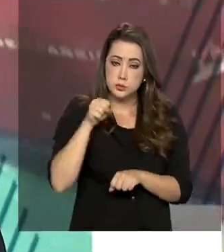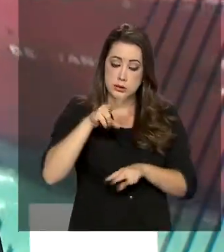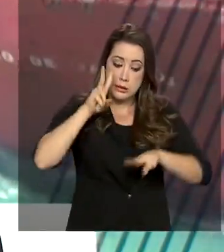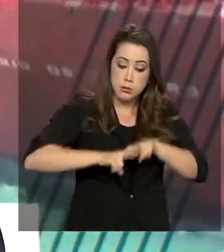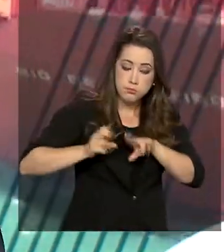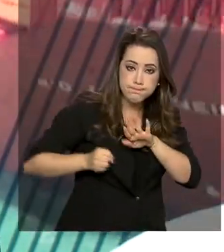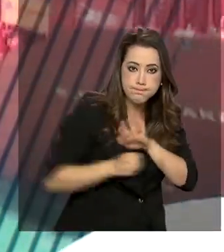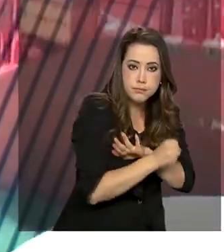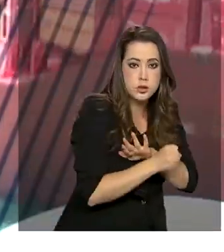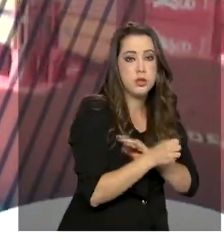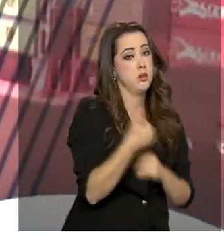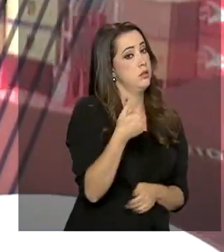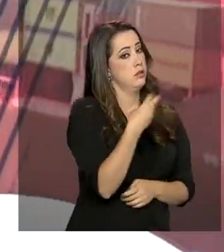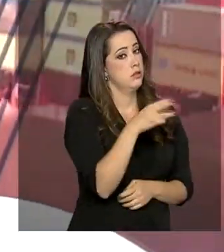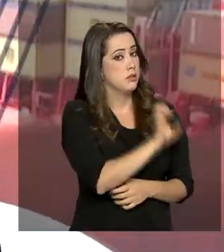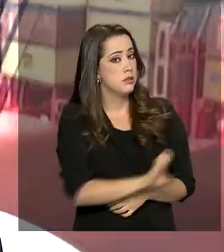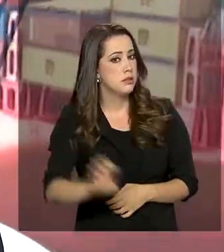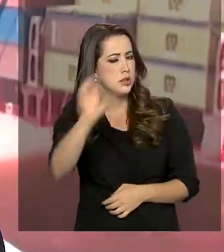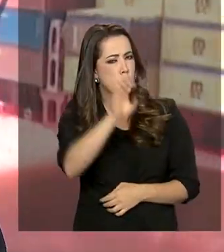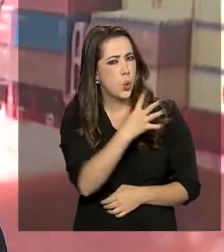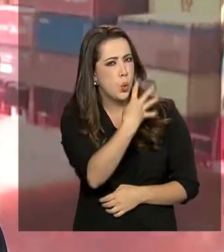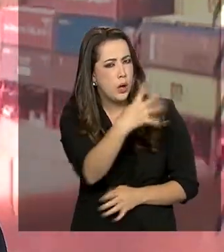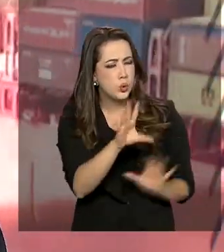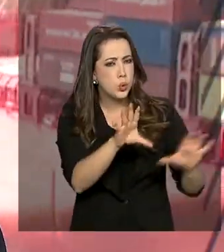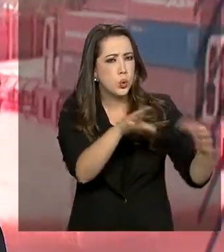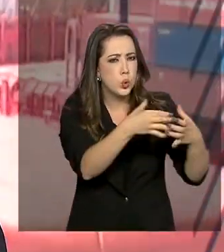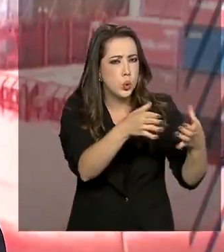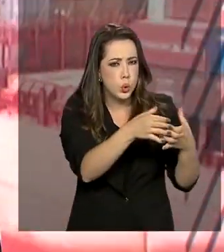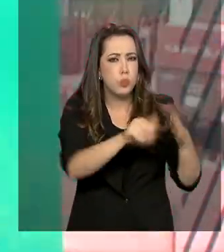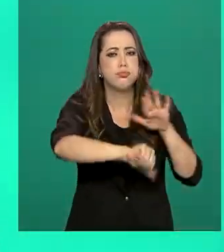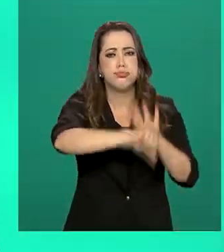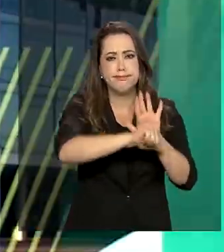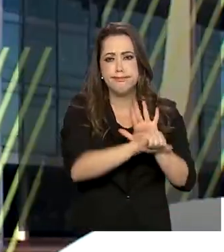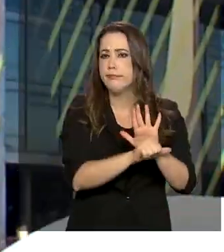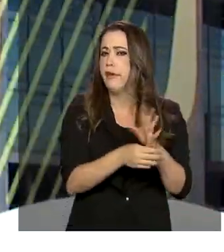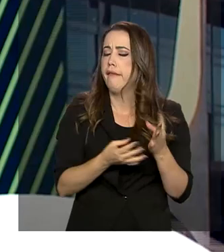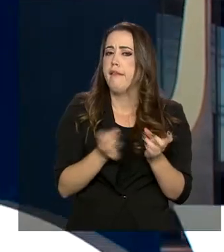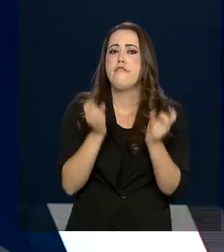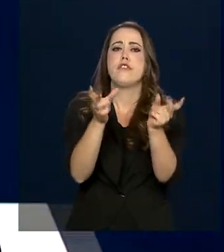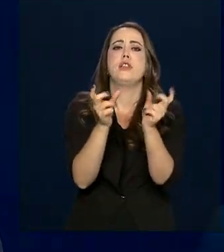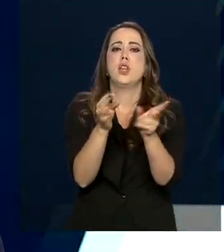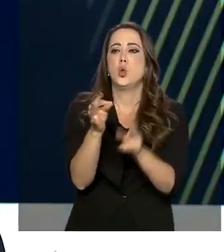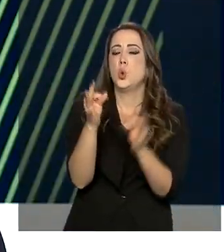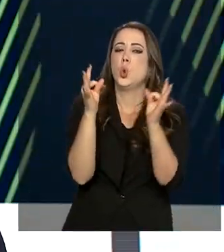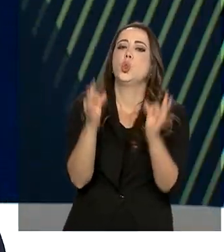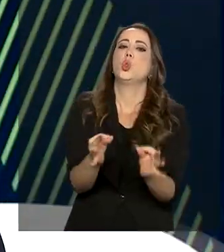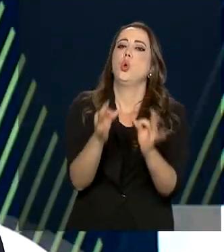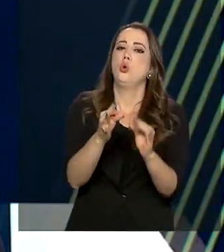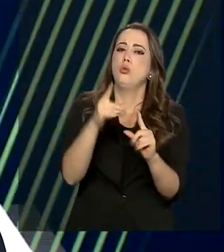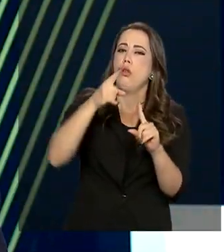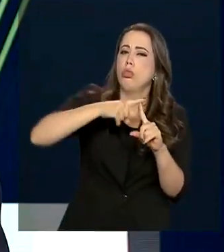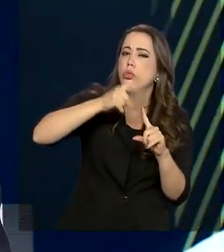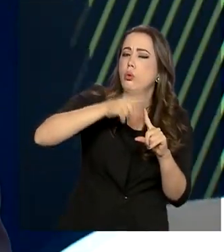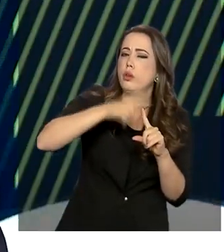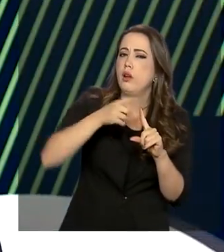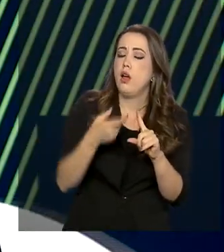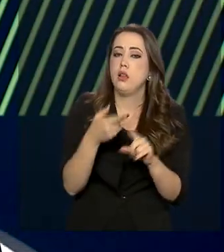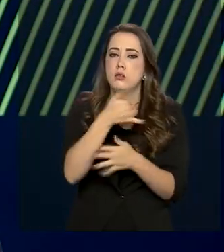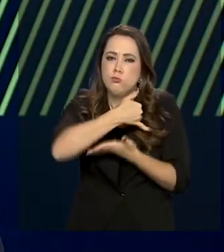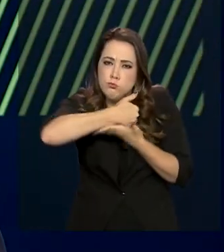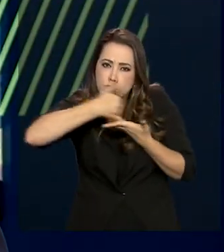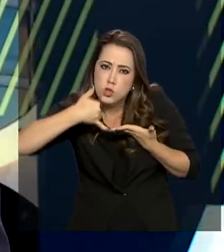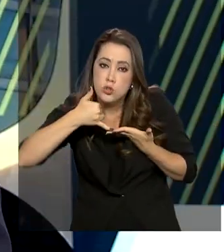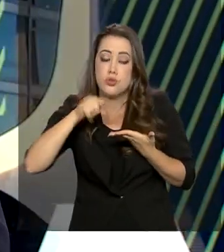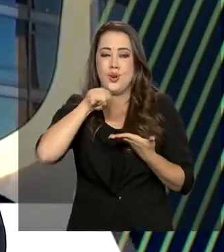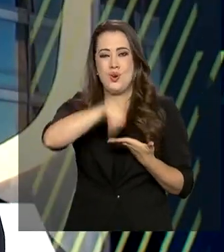PF, quatro organizações criminosas exportaram juntas toneladas de cocaína para a Europa via portos brasileiros, especialmente